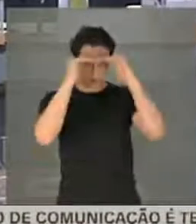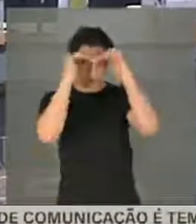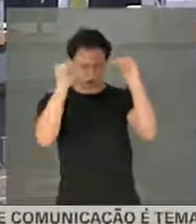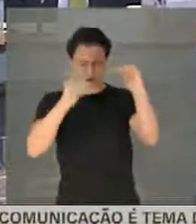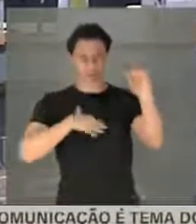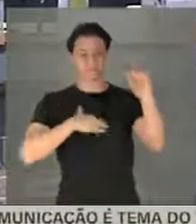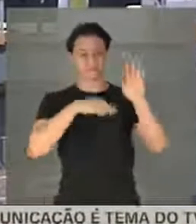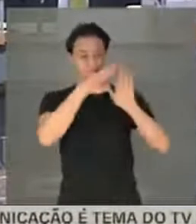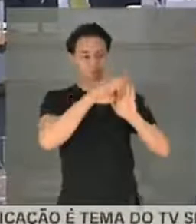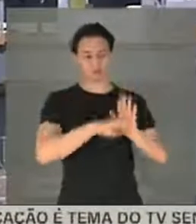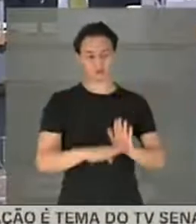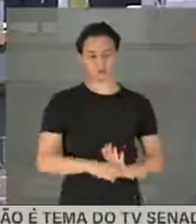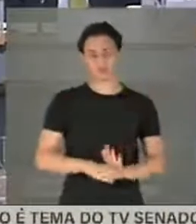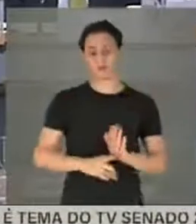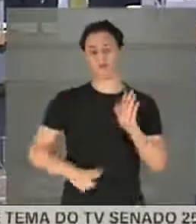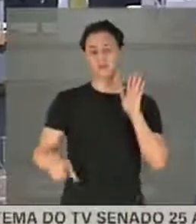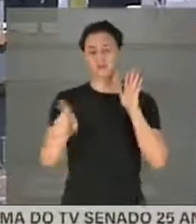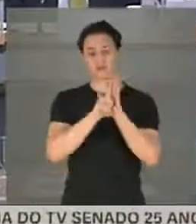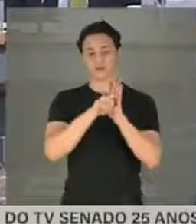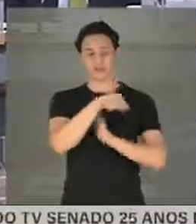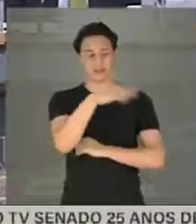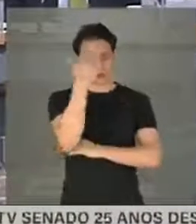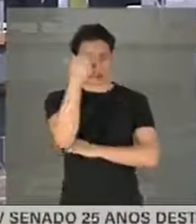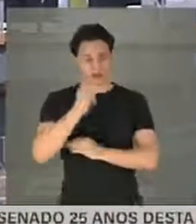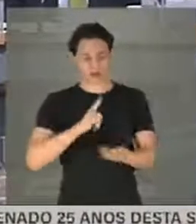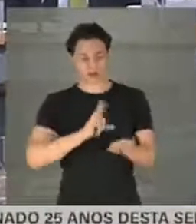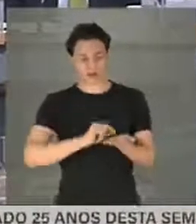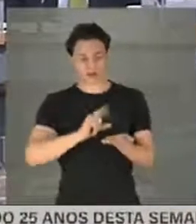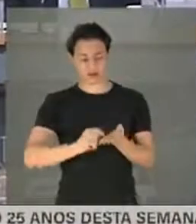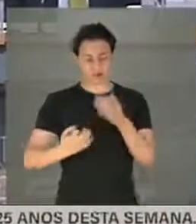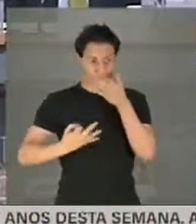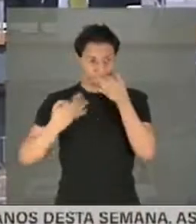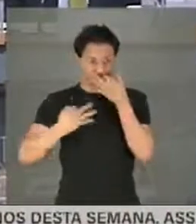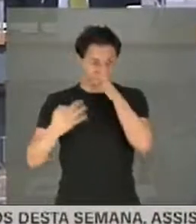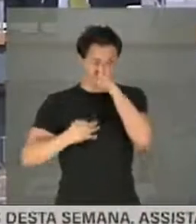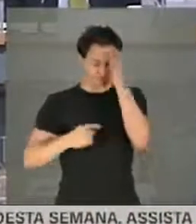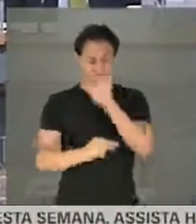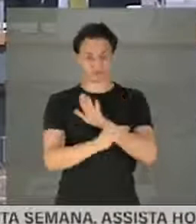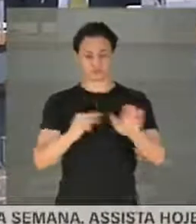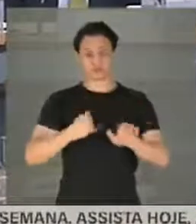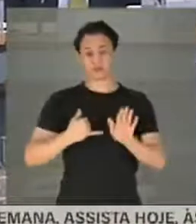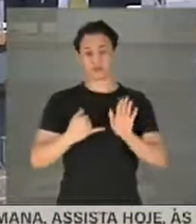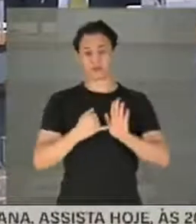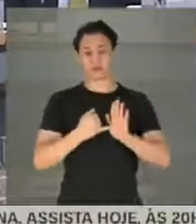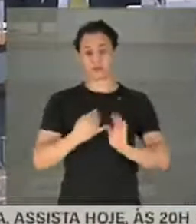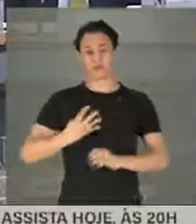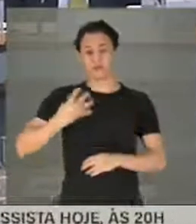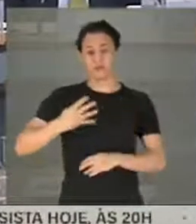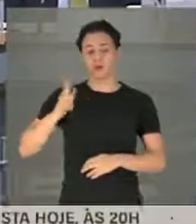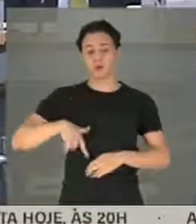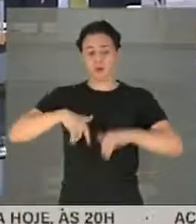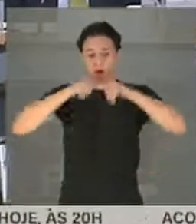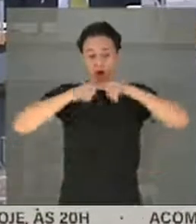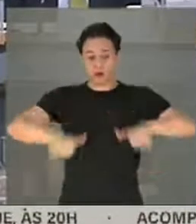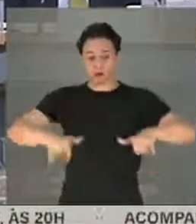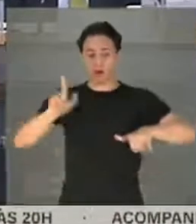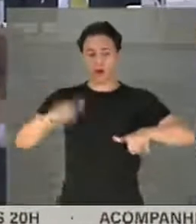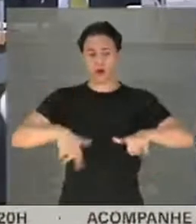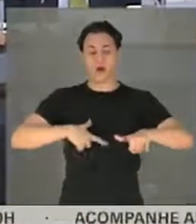princípio da legalidade, o senhor saberia que no artigo terceiro, inciso quatro da Constituição Federal, está expresso que um dos princípios,